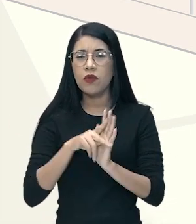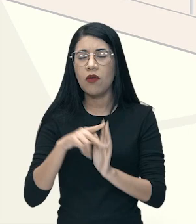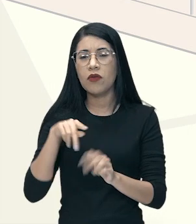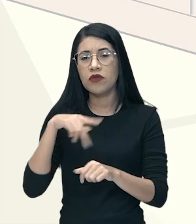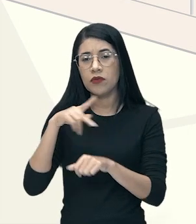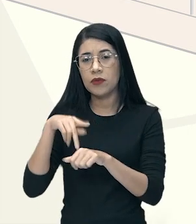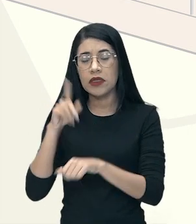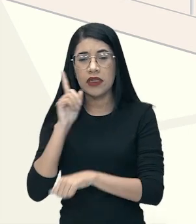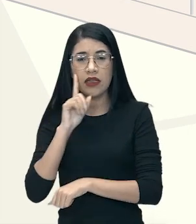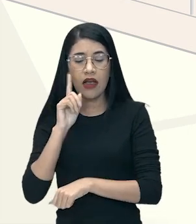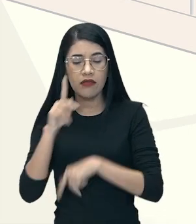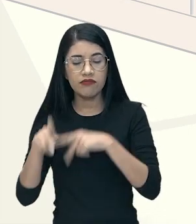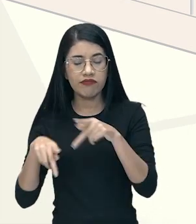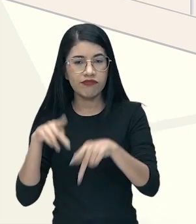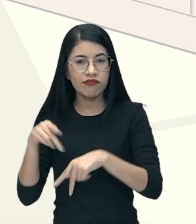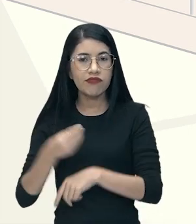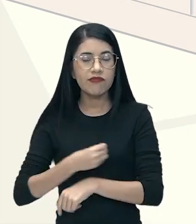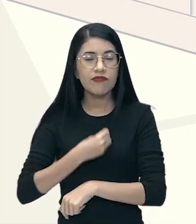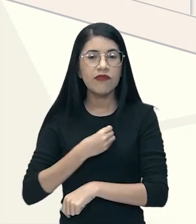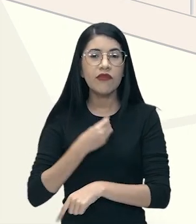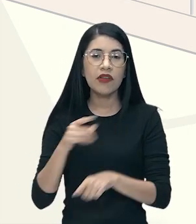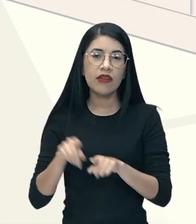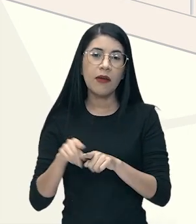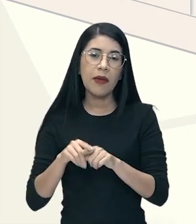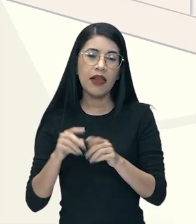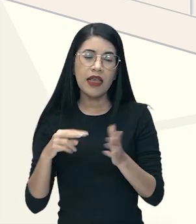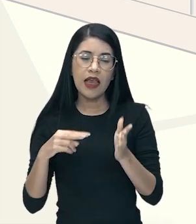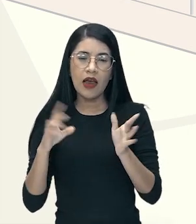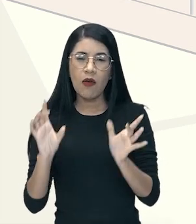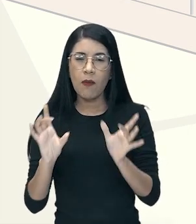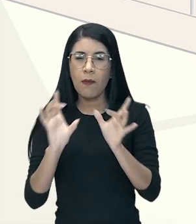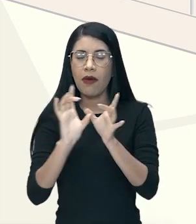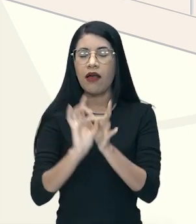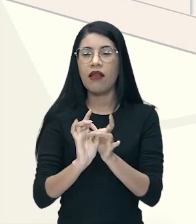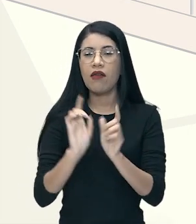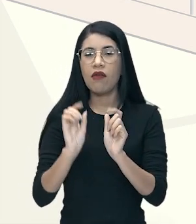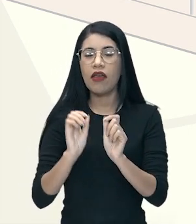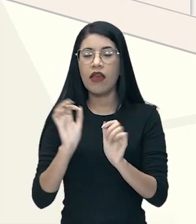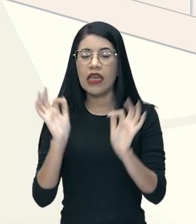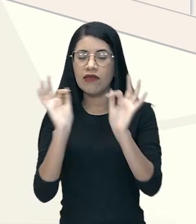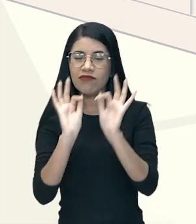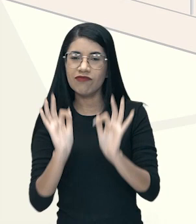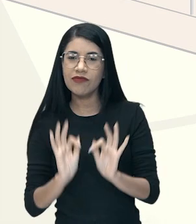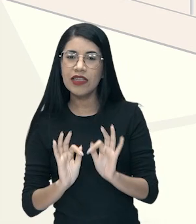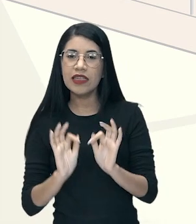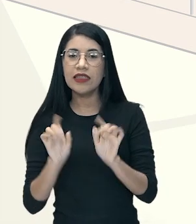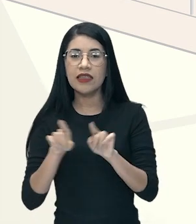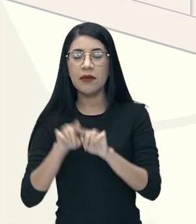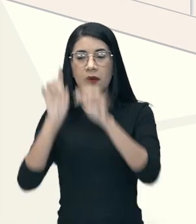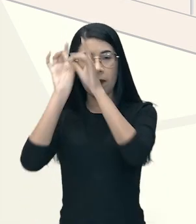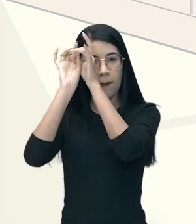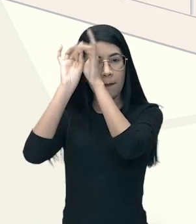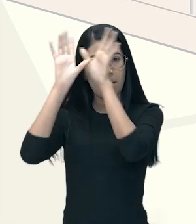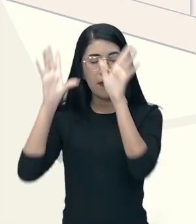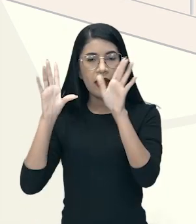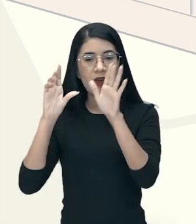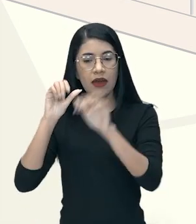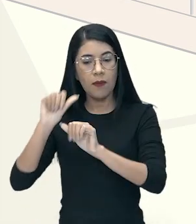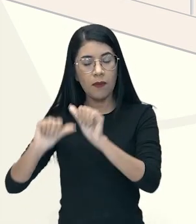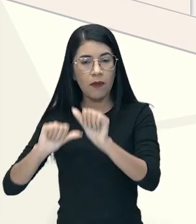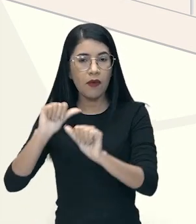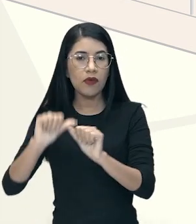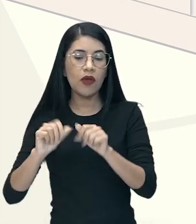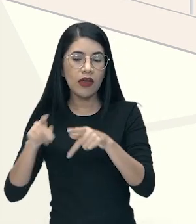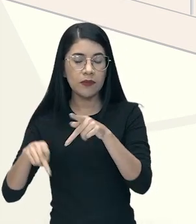elencado como a maneira de ser feliz, a maneira que o liberalismo econômico transformou a sociedade